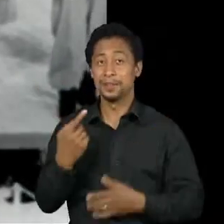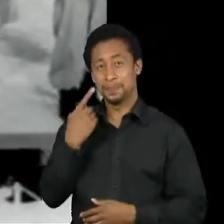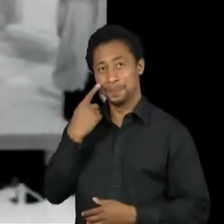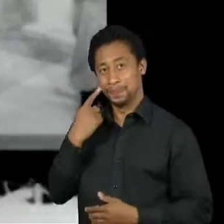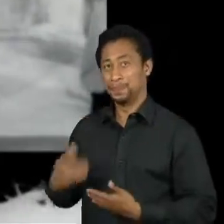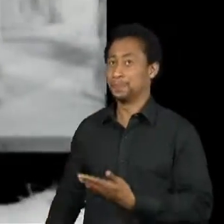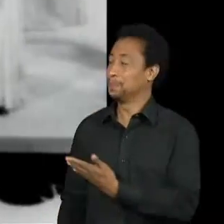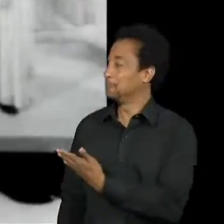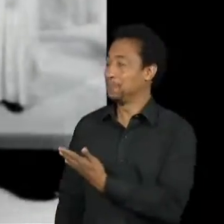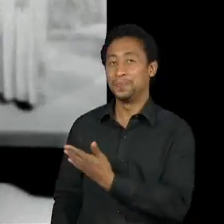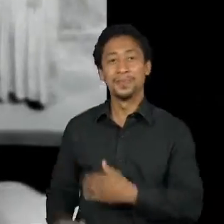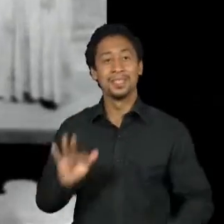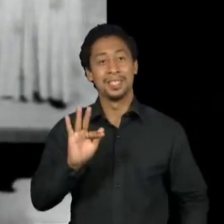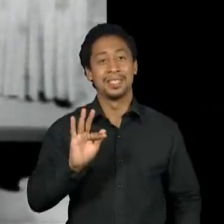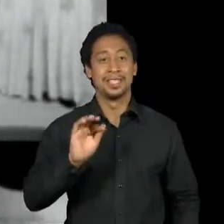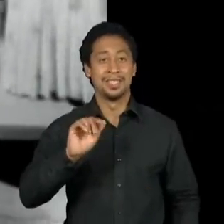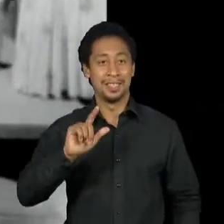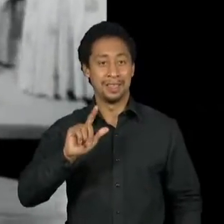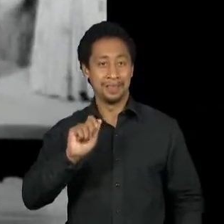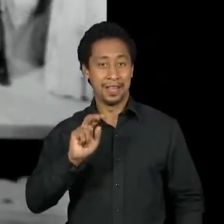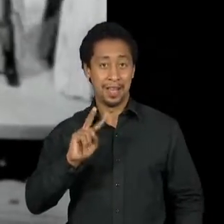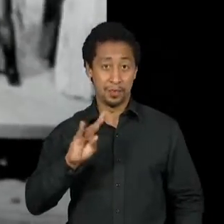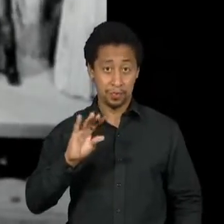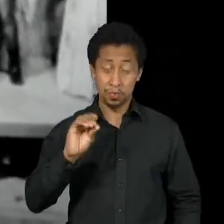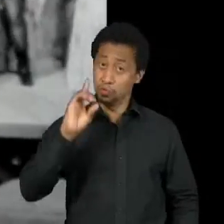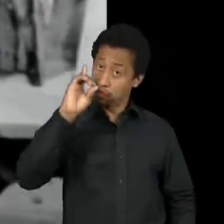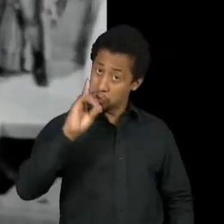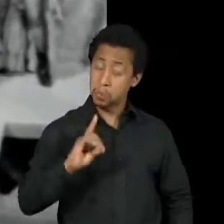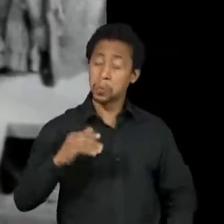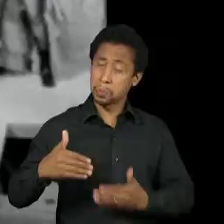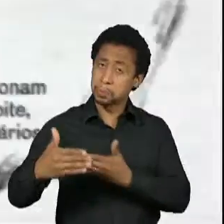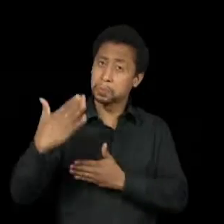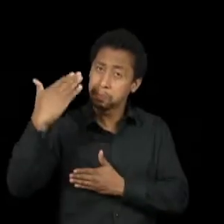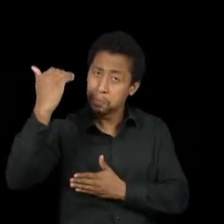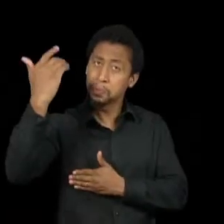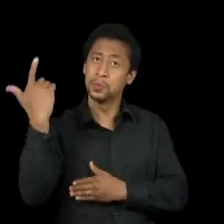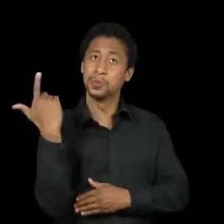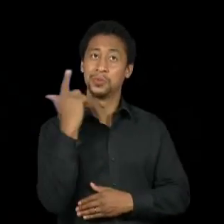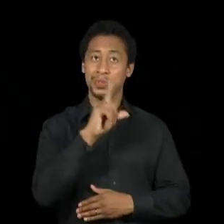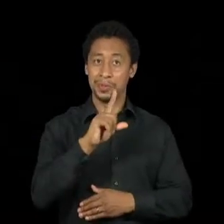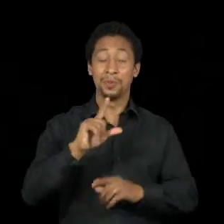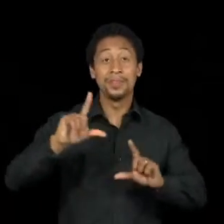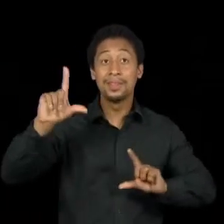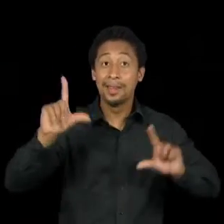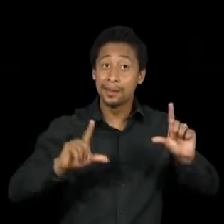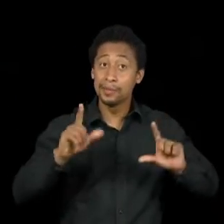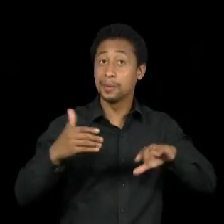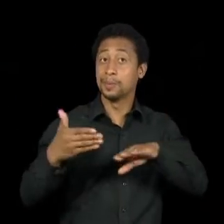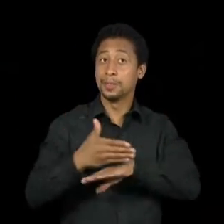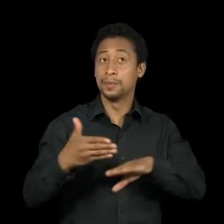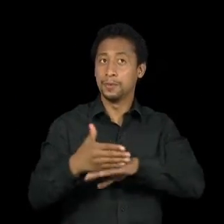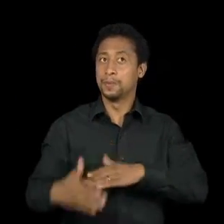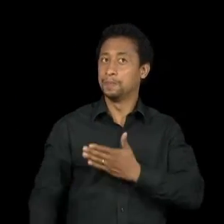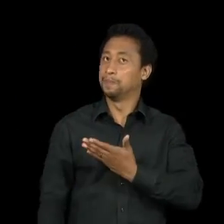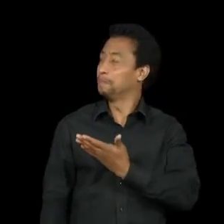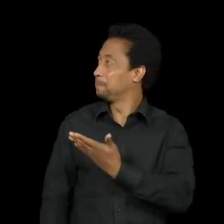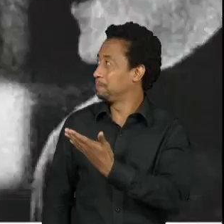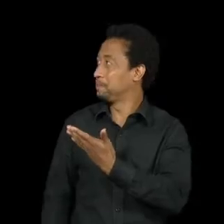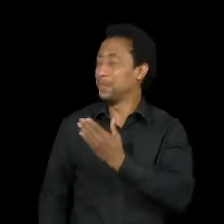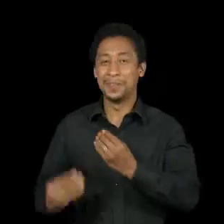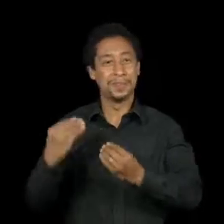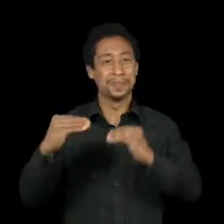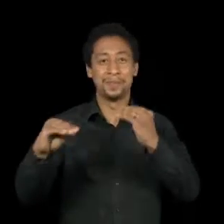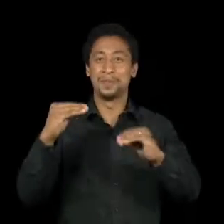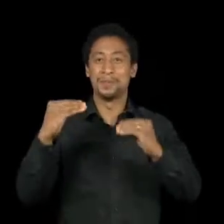Rangel, entre tantos outros grandes sucessos. Na TV, participou da revolucionária novela